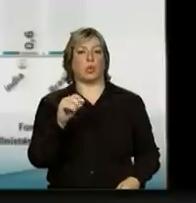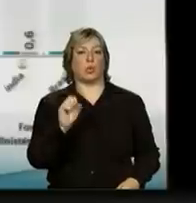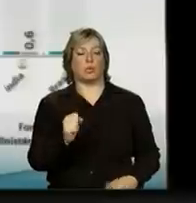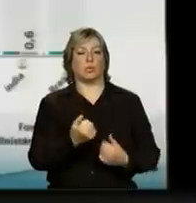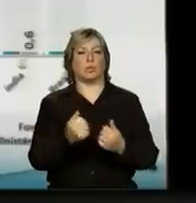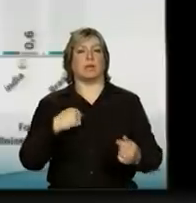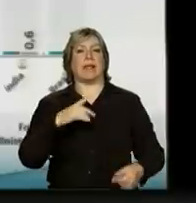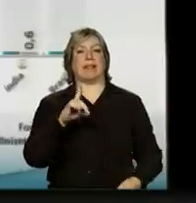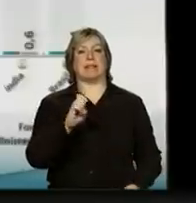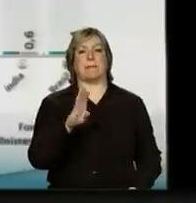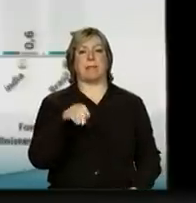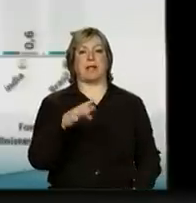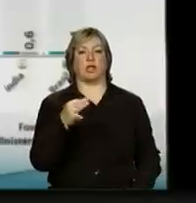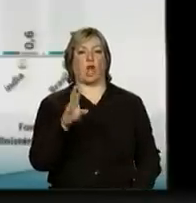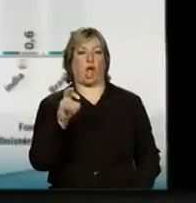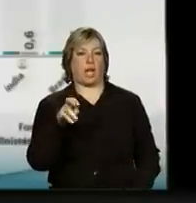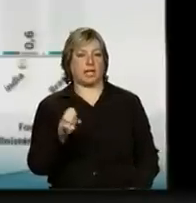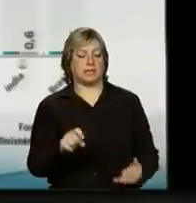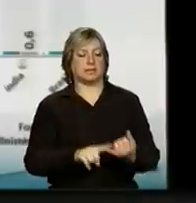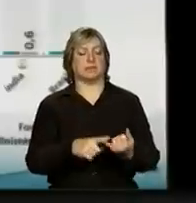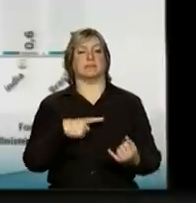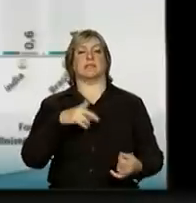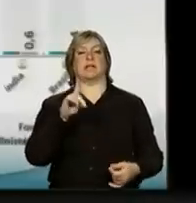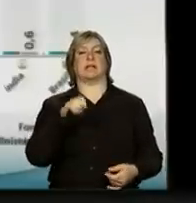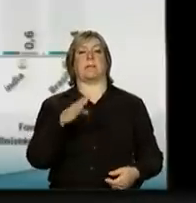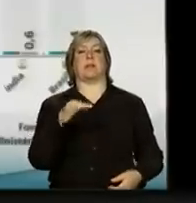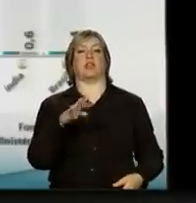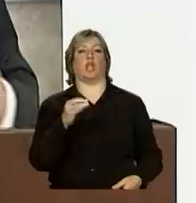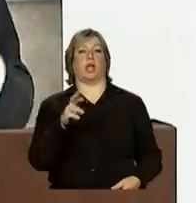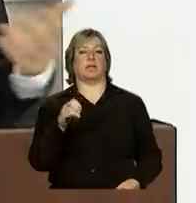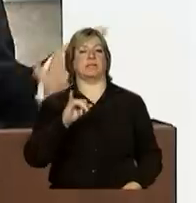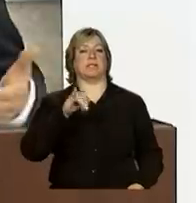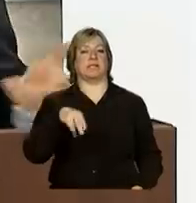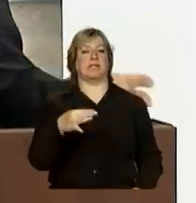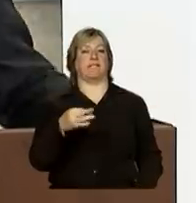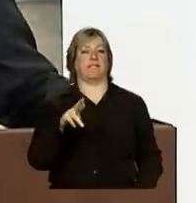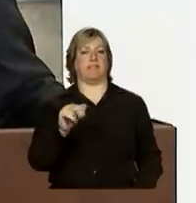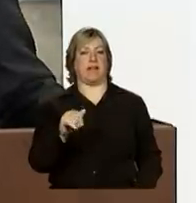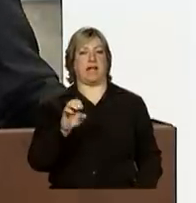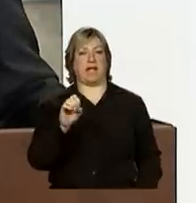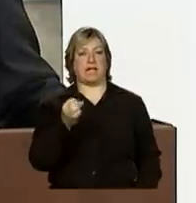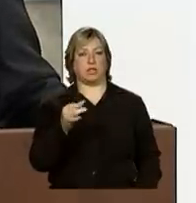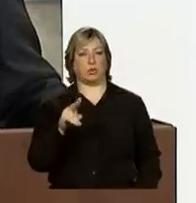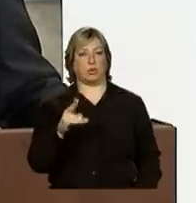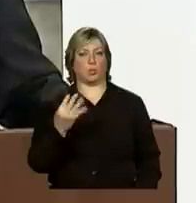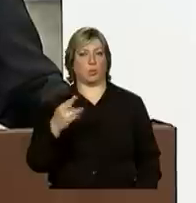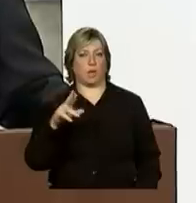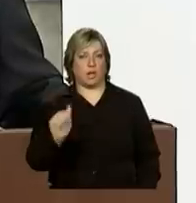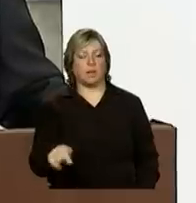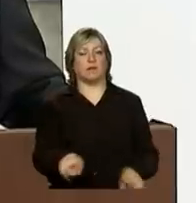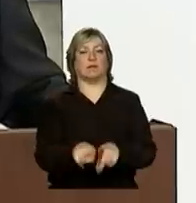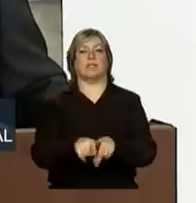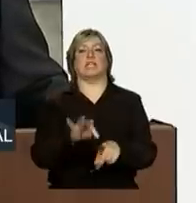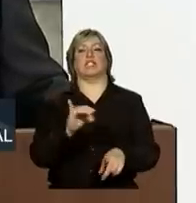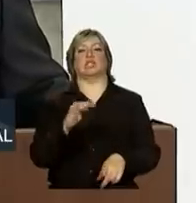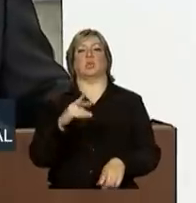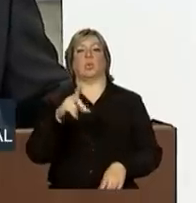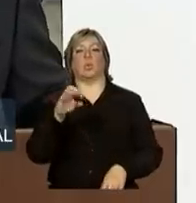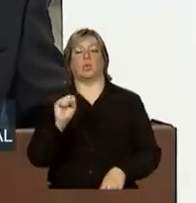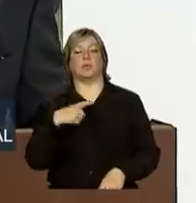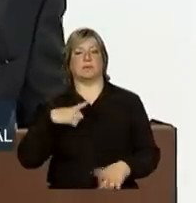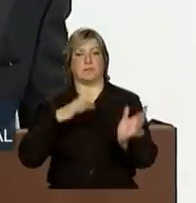são debêntures, debêntures de infraestrutura, são títulos emitidos por empresas